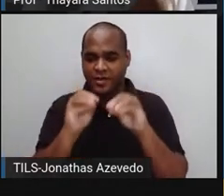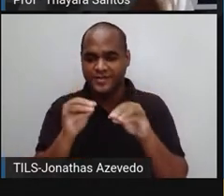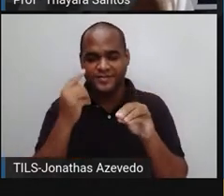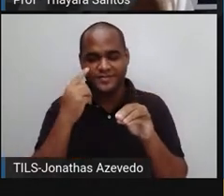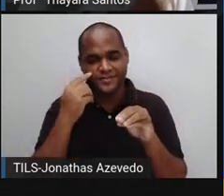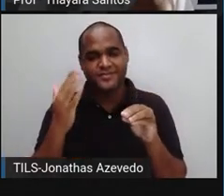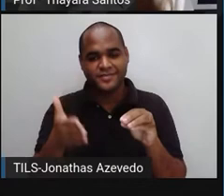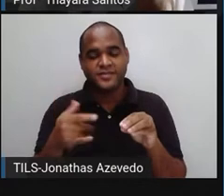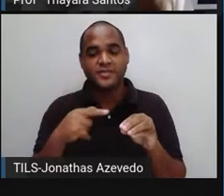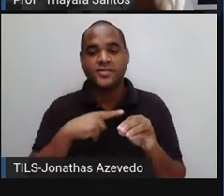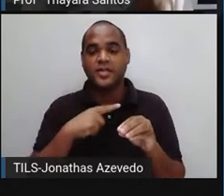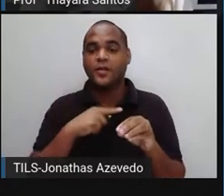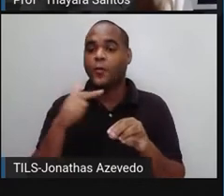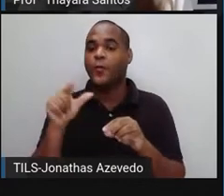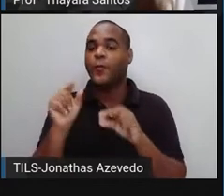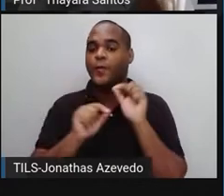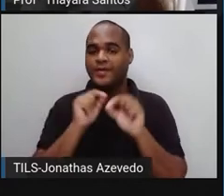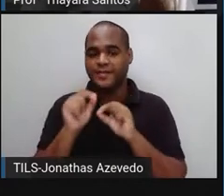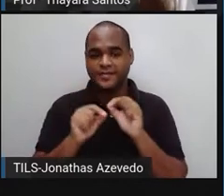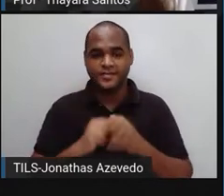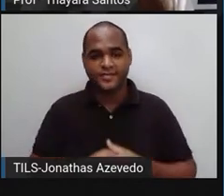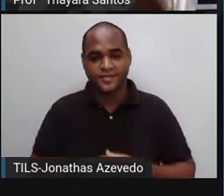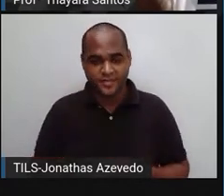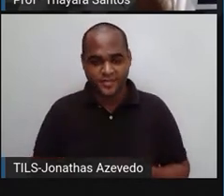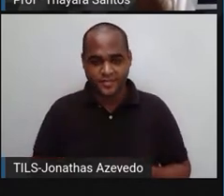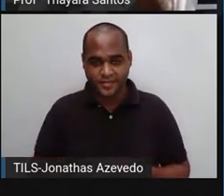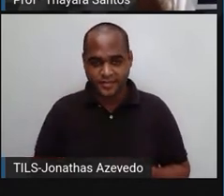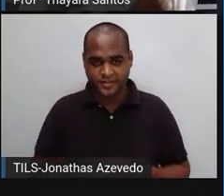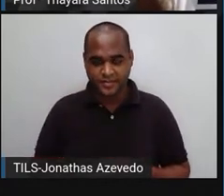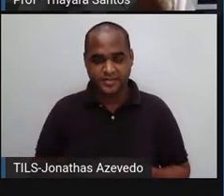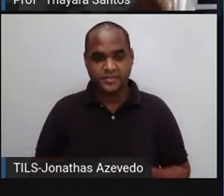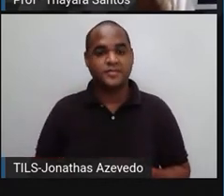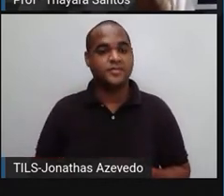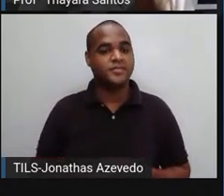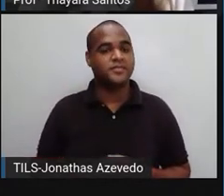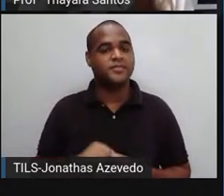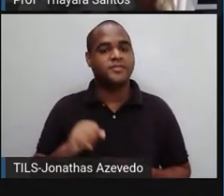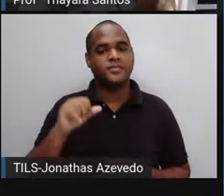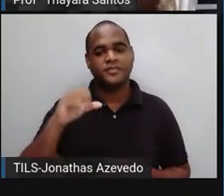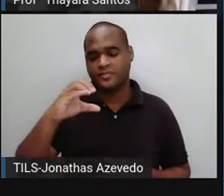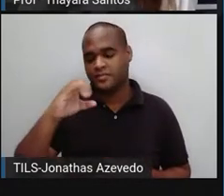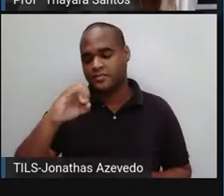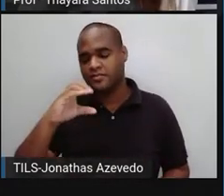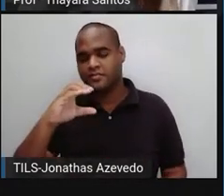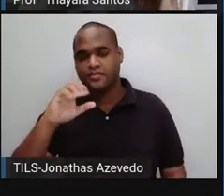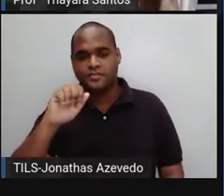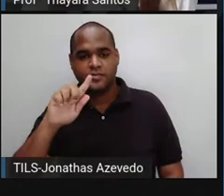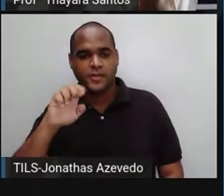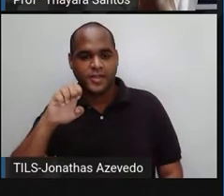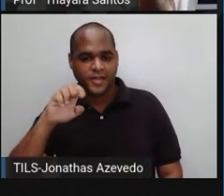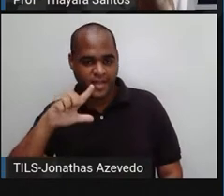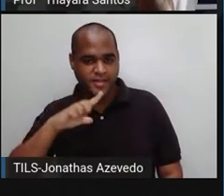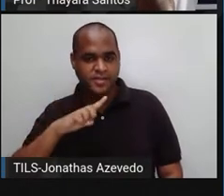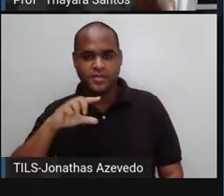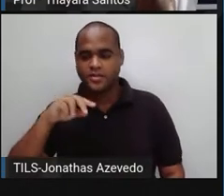slide. Mas vamos lá ver o que é. A aula de hoje a gente vai falar sobre ciclagem de nutrientes.